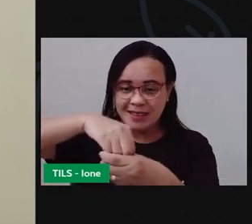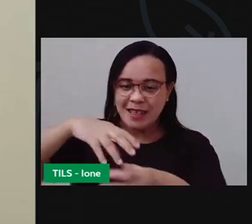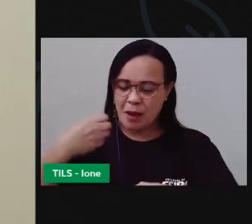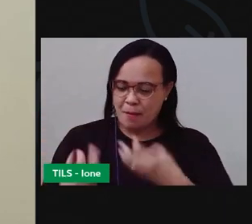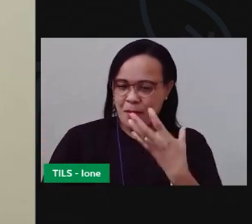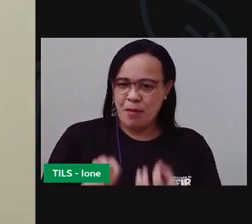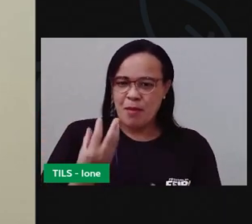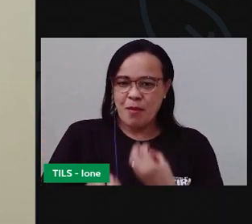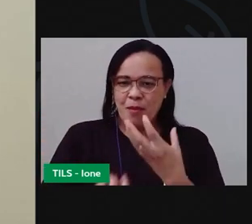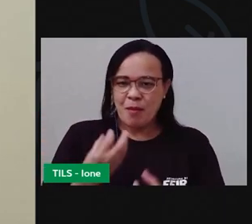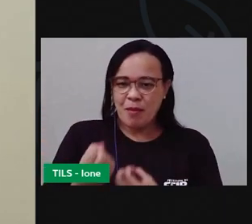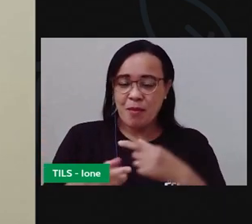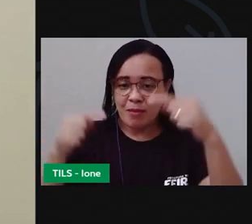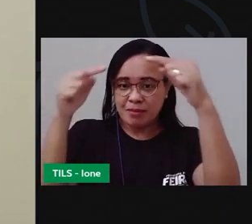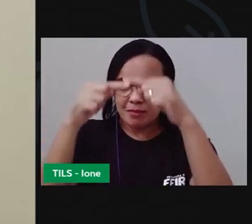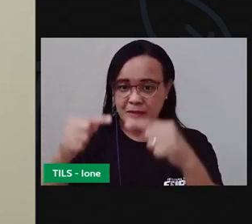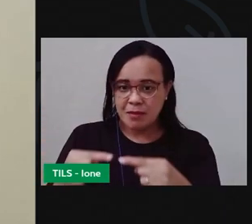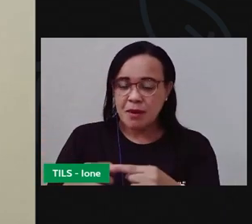com rimas.